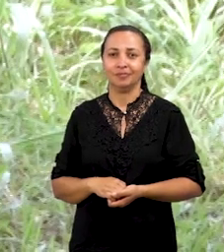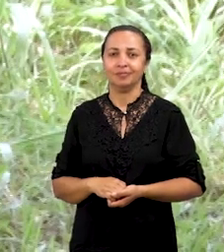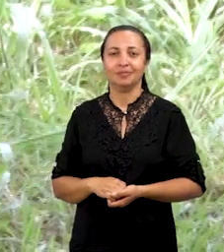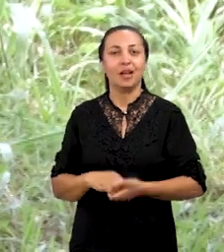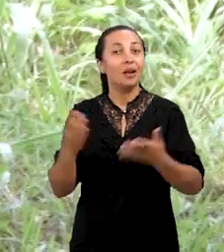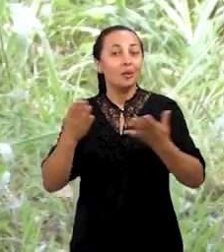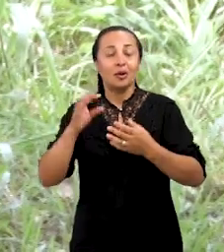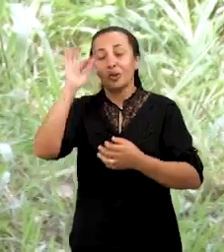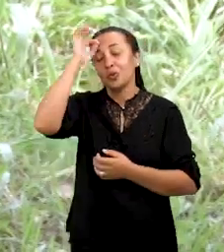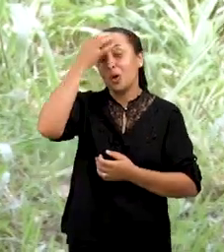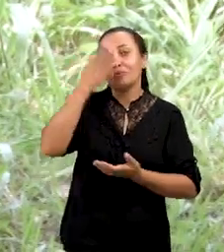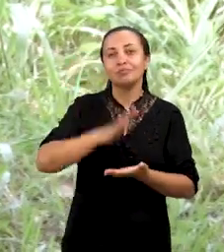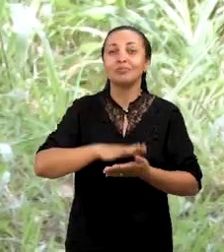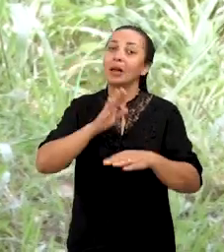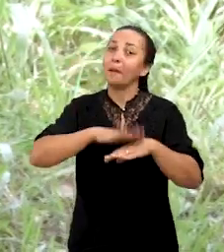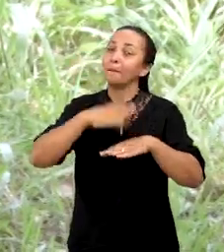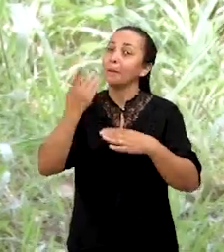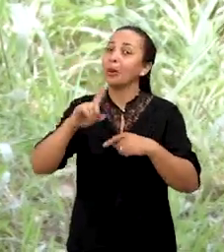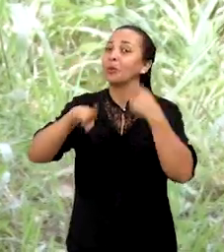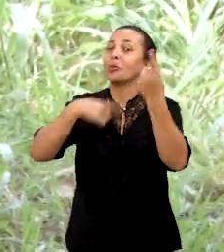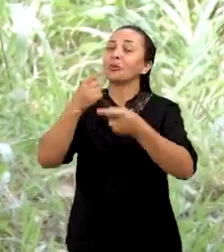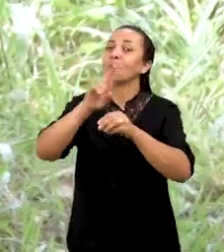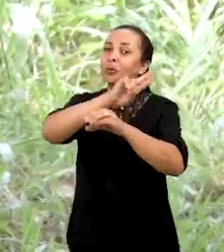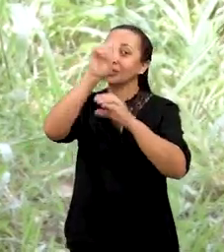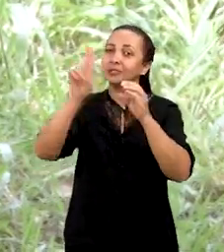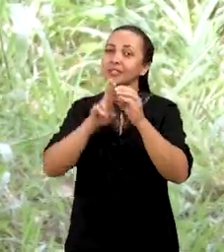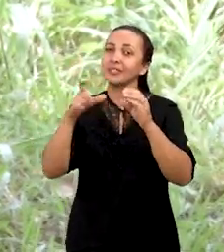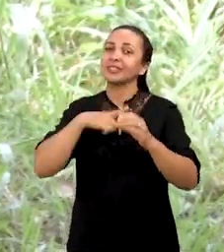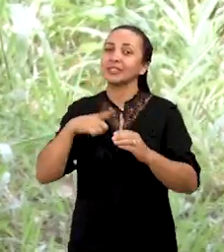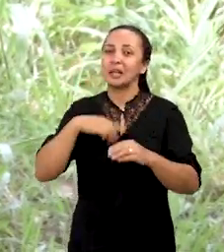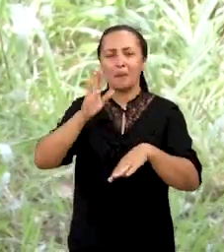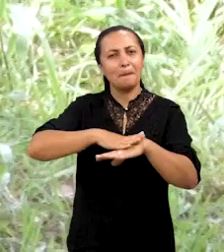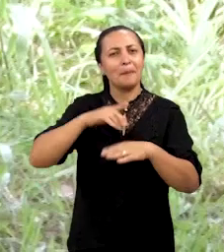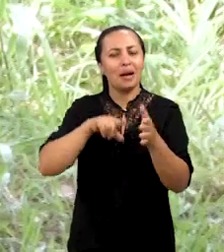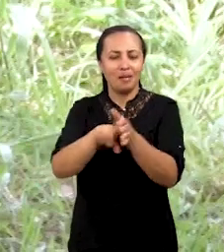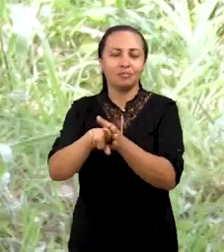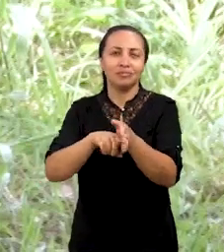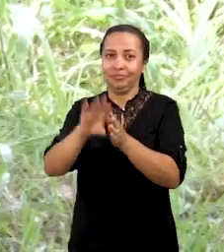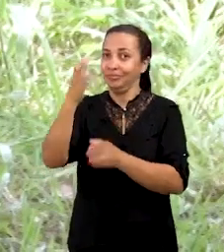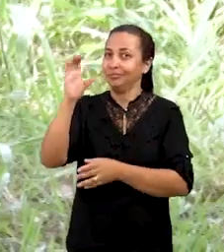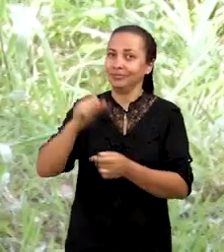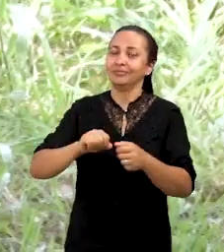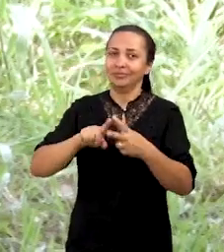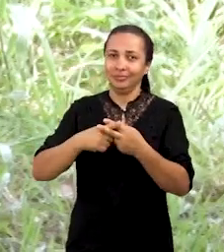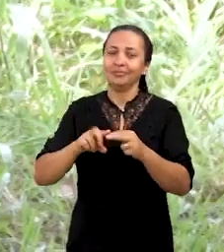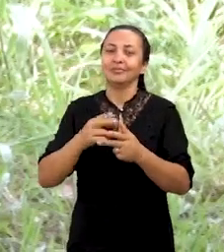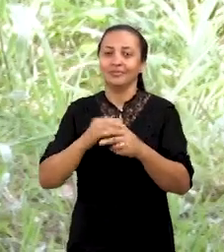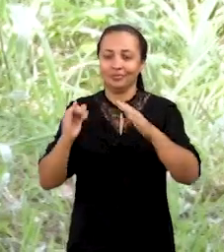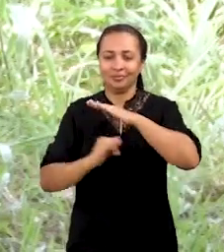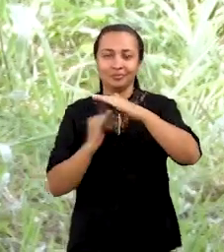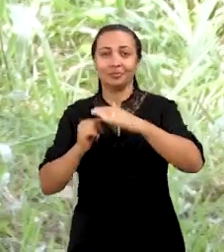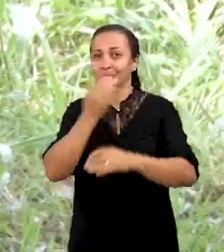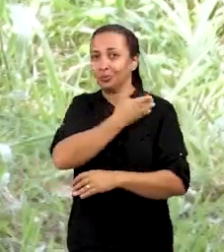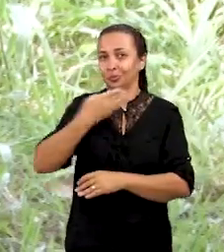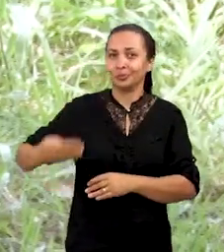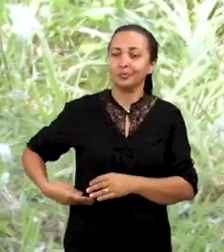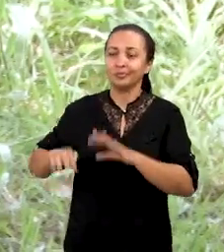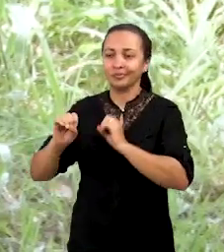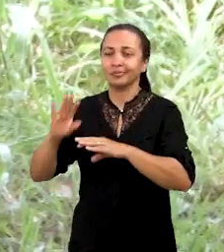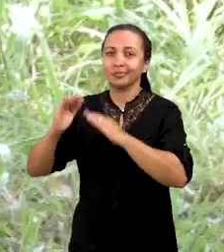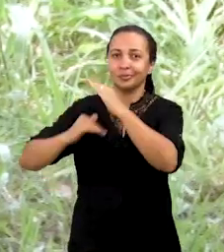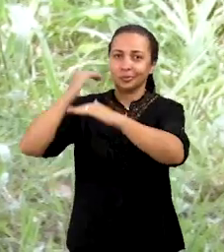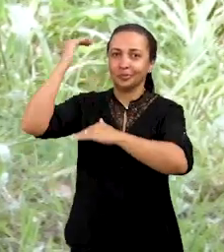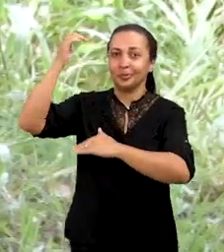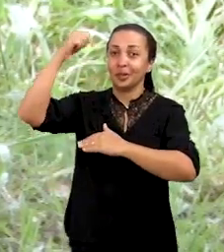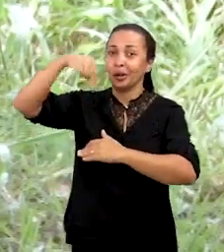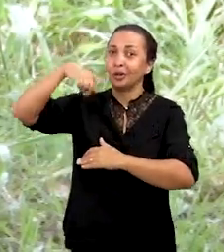E por hoje é só, mas no nosso próximo Univer Ciência teremos mais pesquisas científicas produzidas pelas instituições públicas de ensino